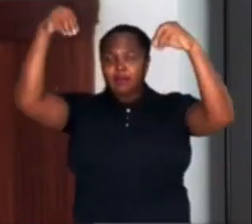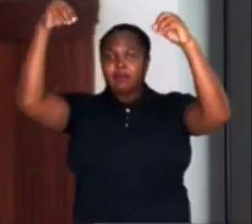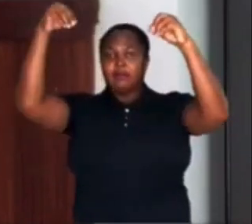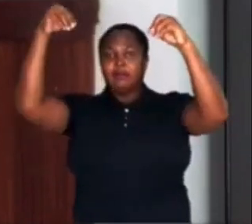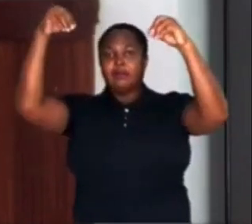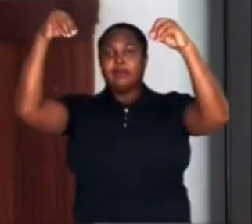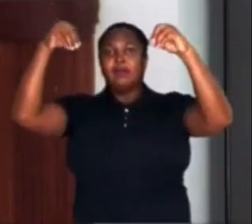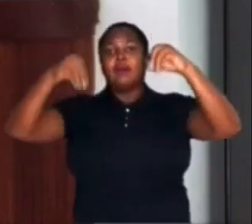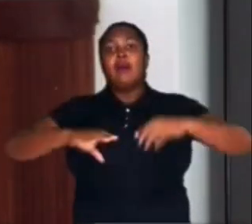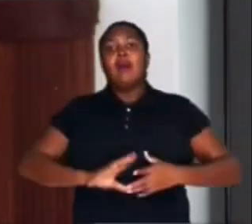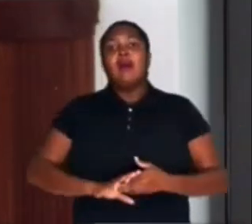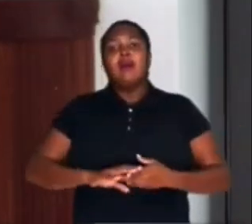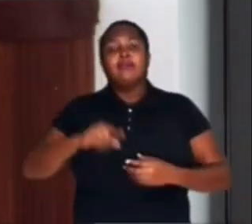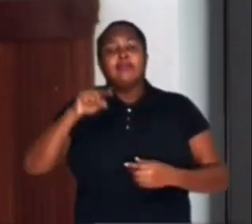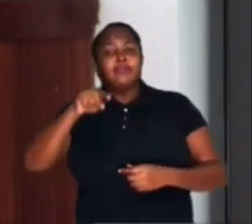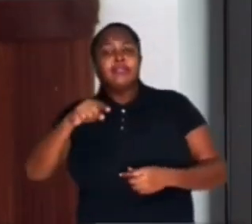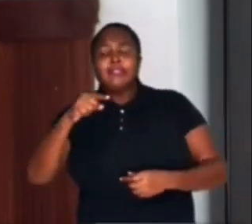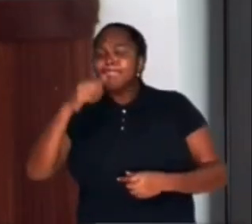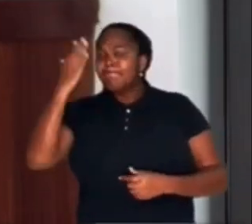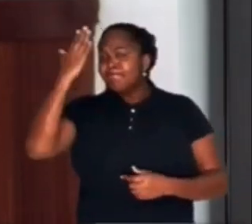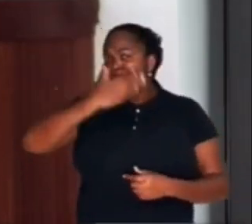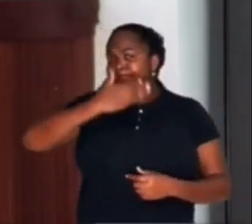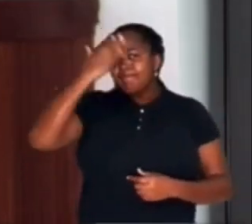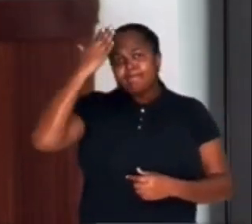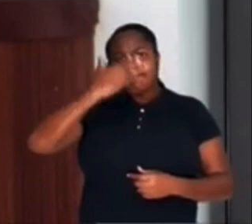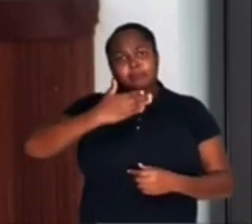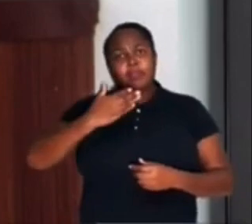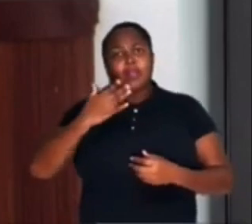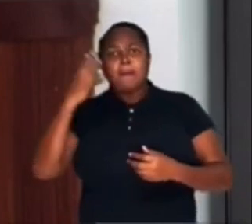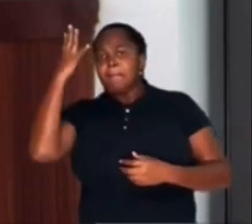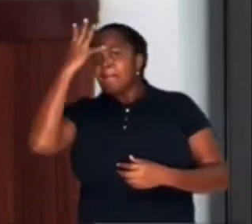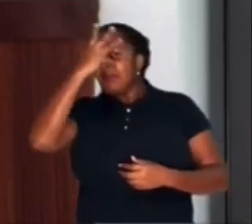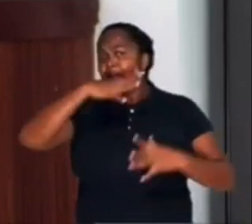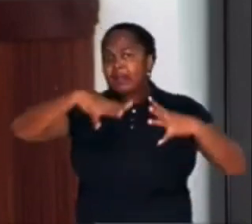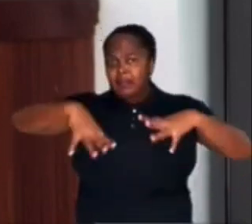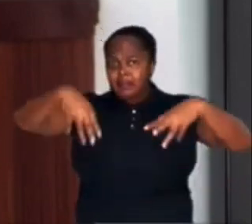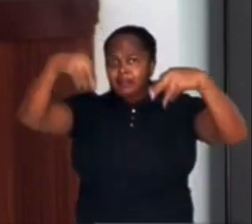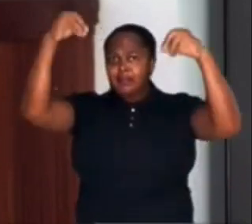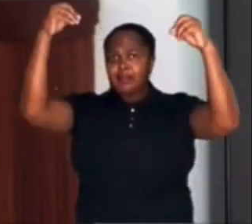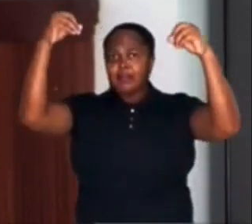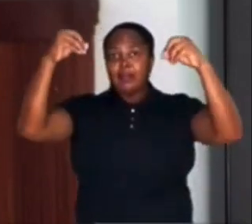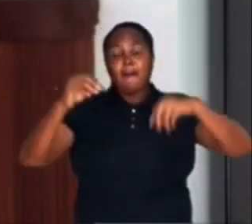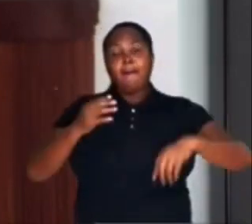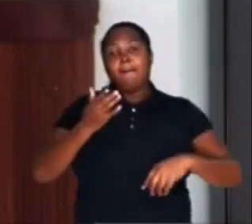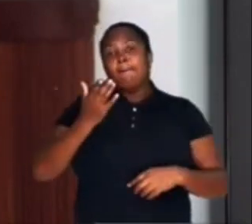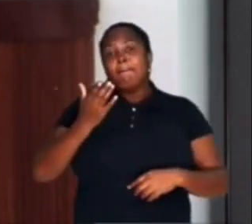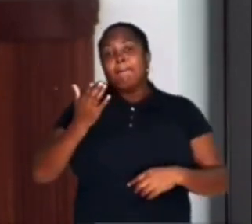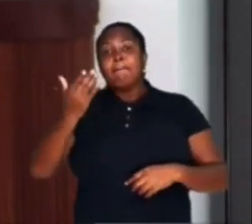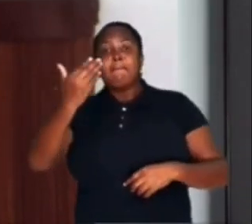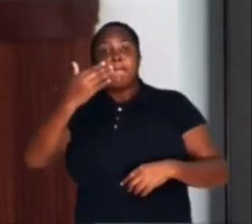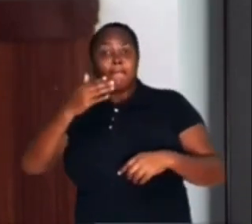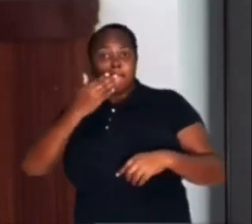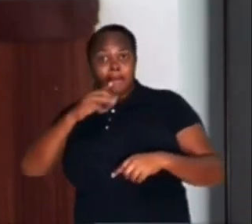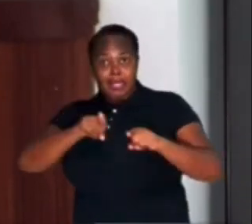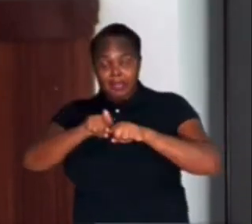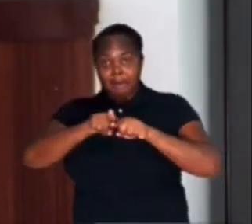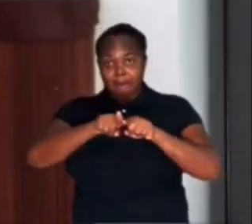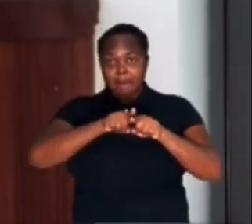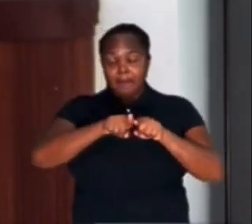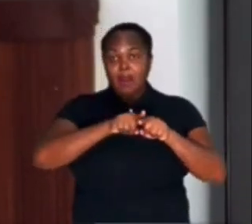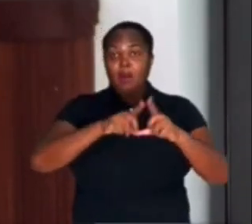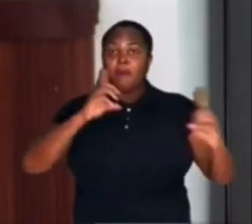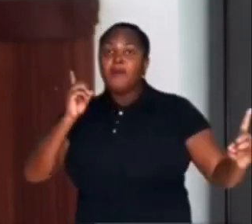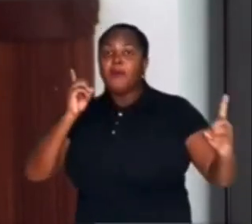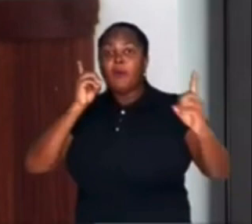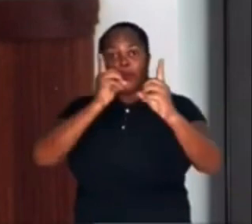não deu tempo para ver a fachada da Catedral. Fui encontrado no meio da galera pelo meu querido irmão Marcos, que me